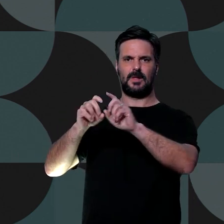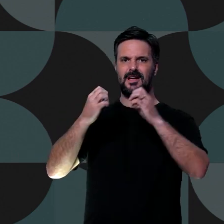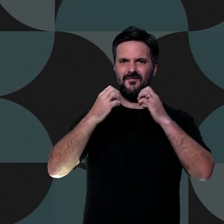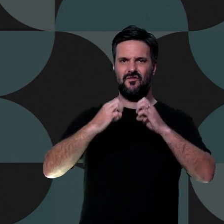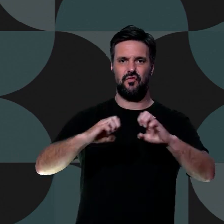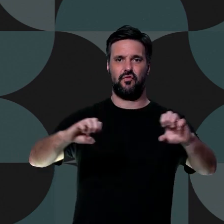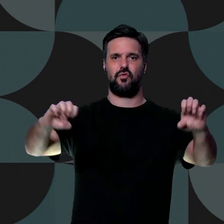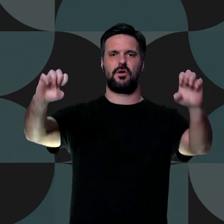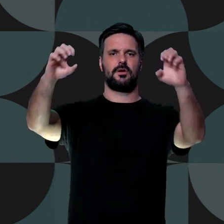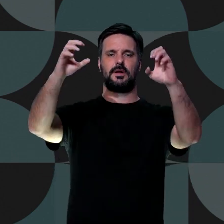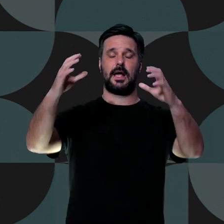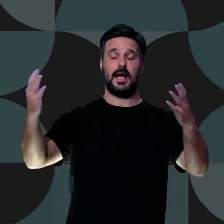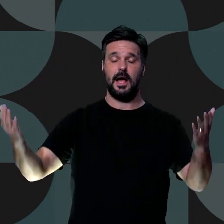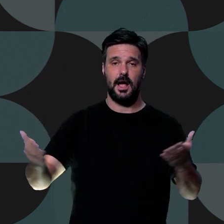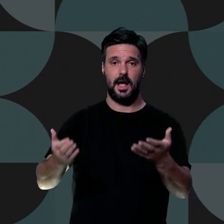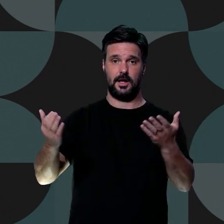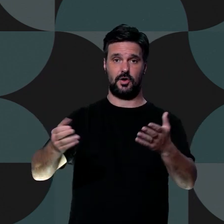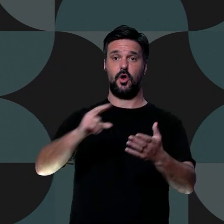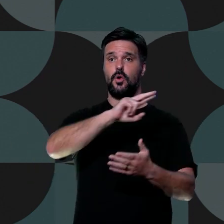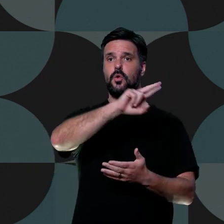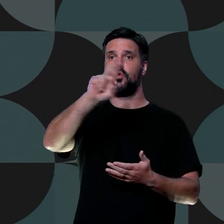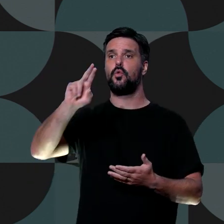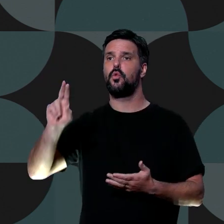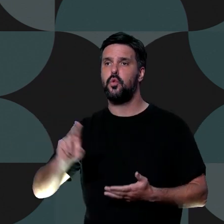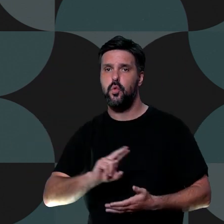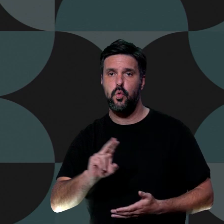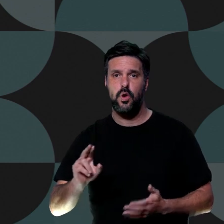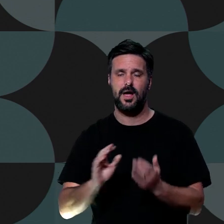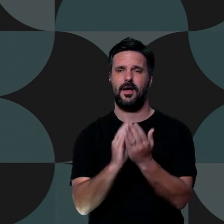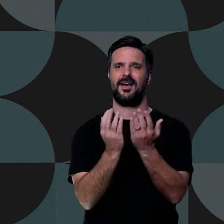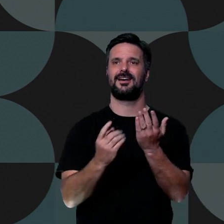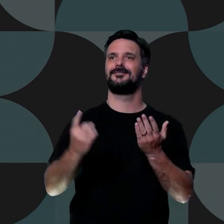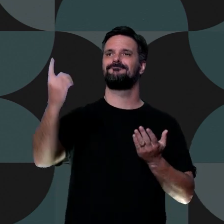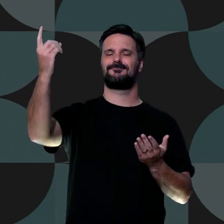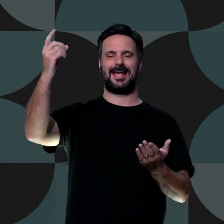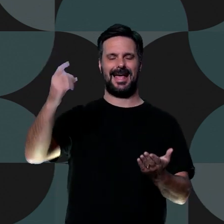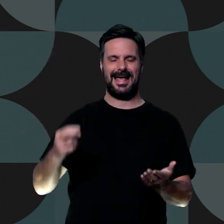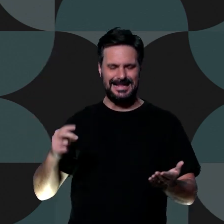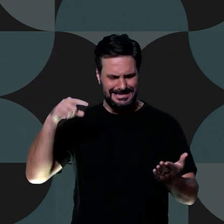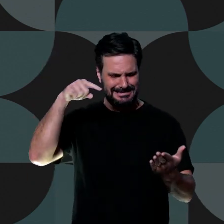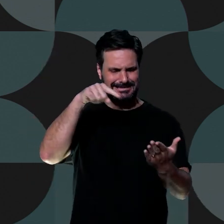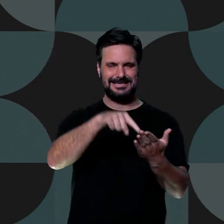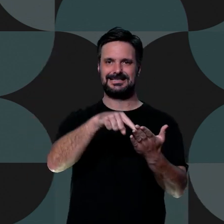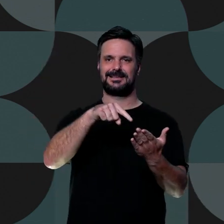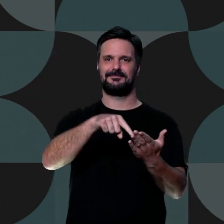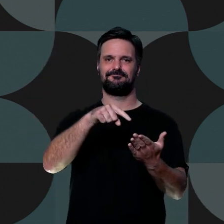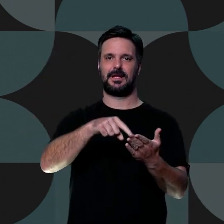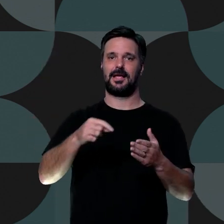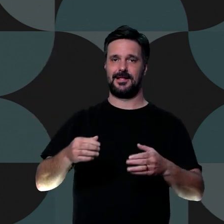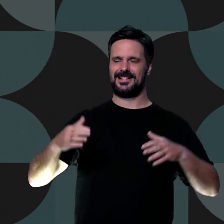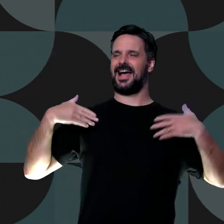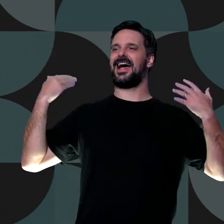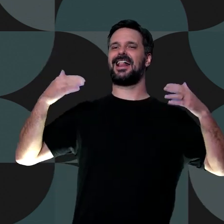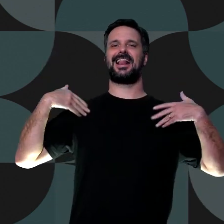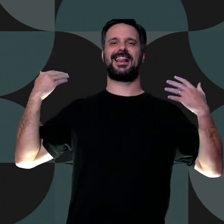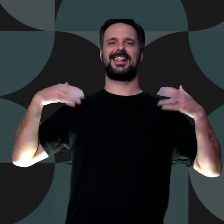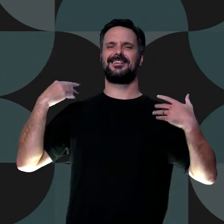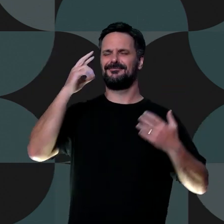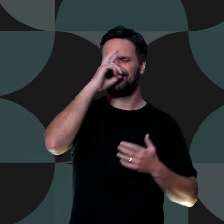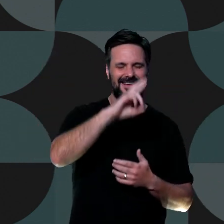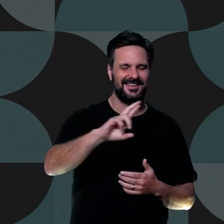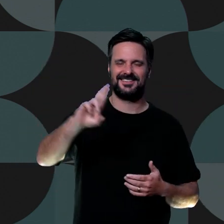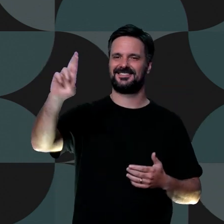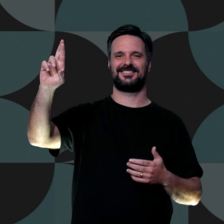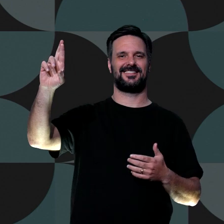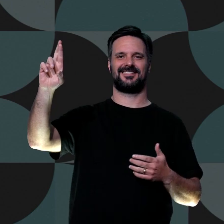meus demais cooperadores. Os seus nomes estão no livro da vida. Alegrem-se sempre no Senhor. Novamente direi, alegrem